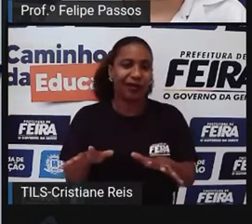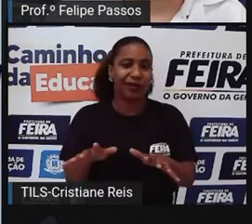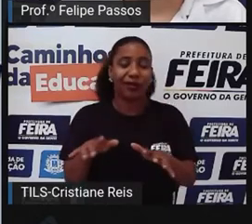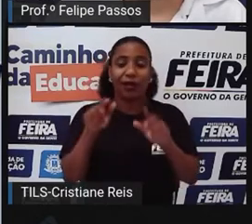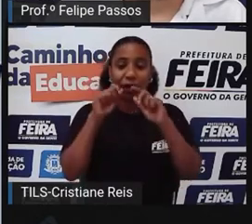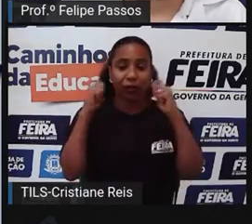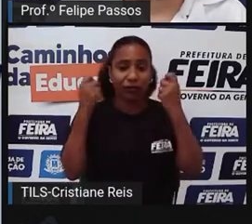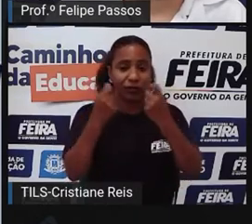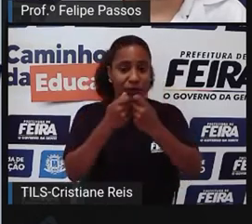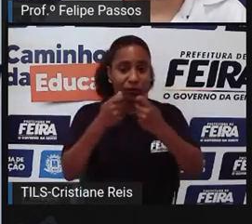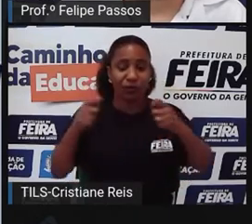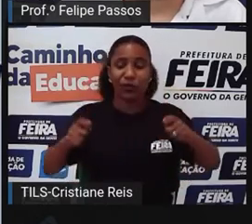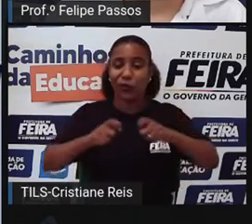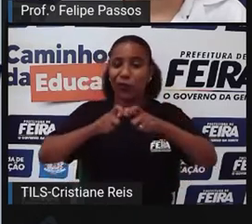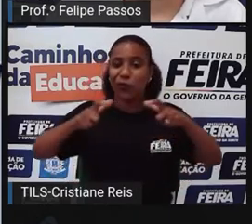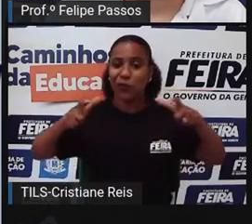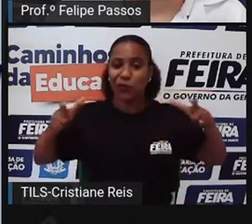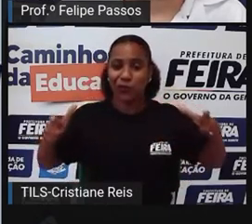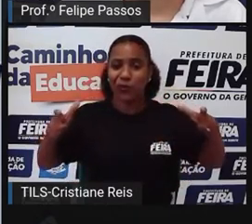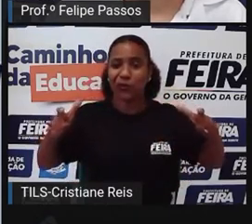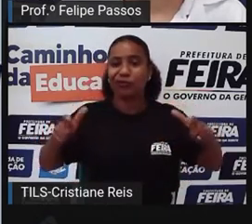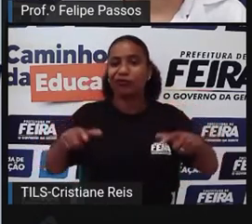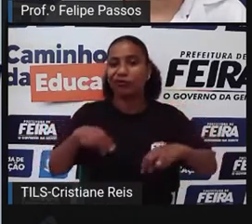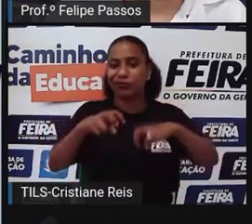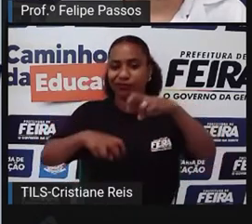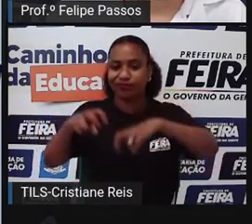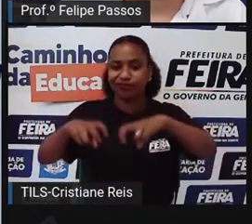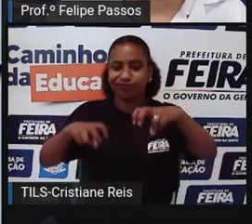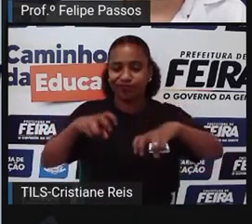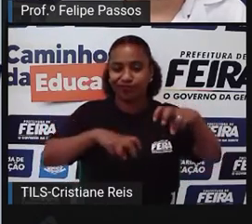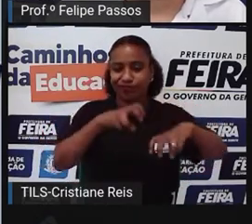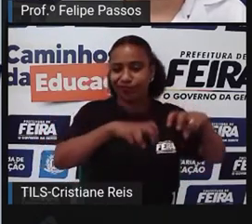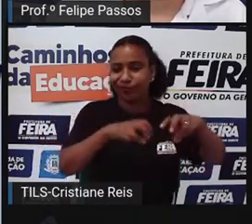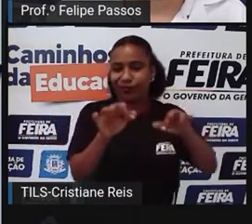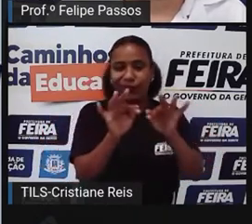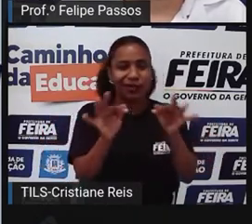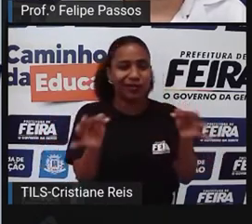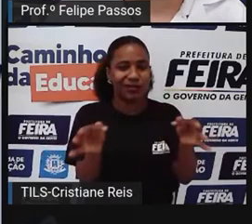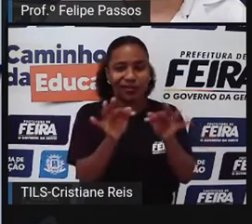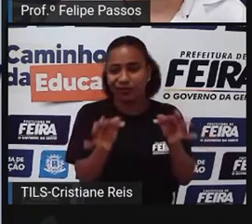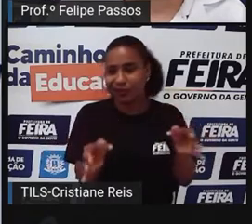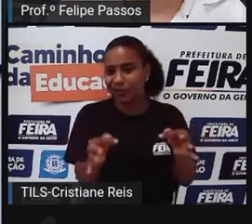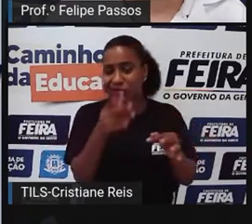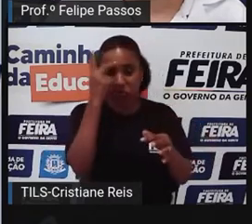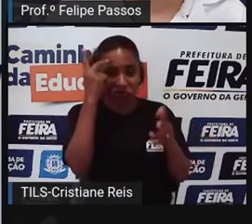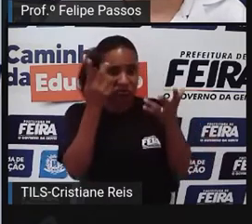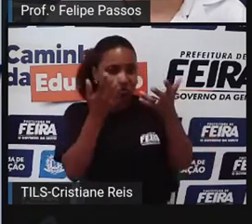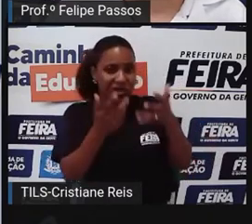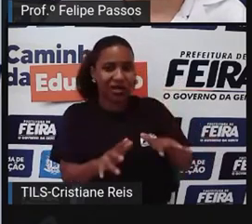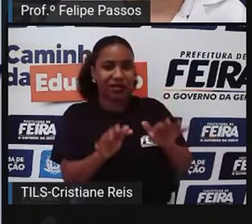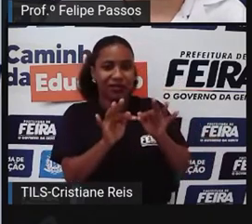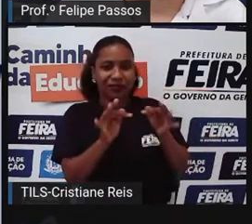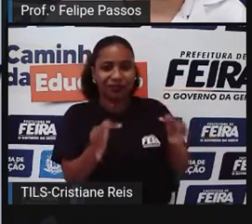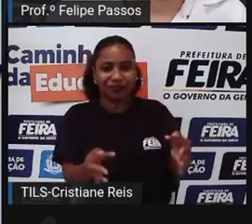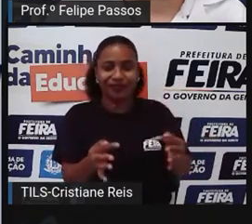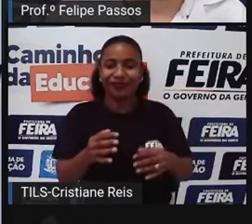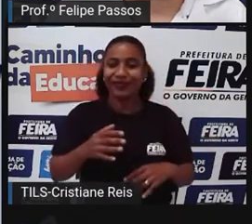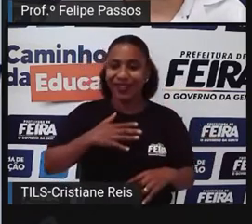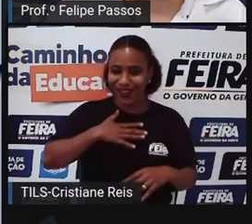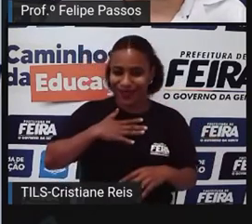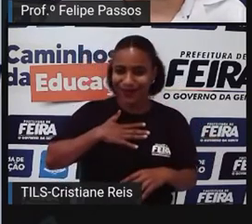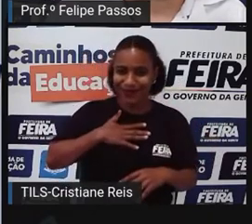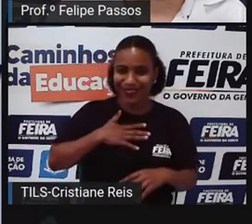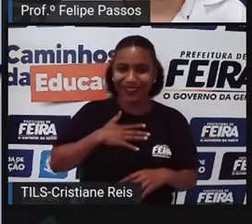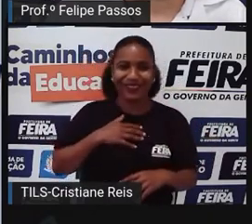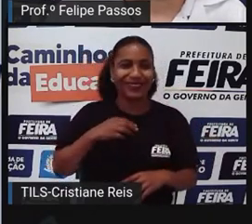Desses animais Que são vira-latas Típicos E que as pessoas Não adotam A Jade Jade Que foi minha primeira Da briga É uma